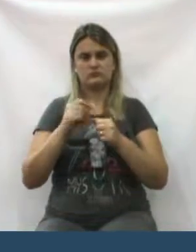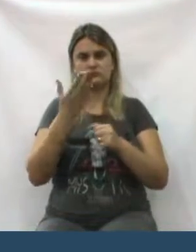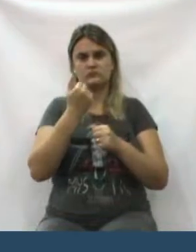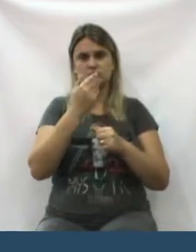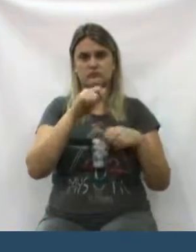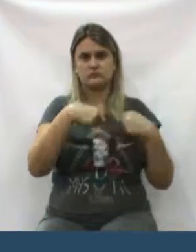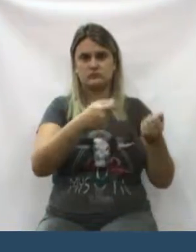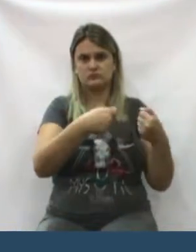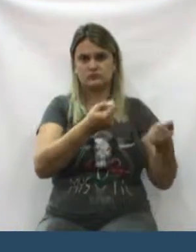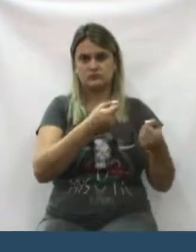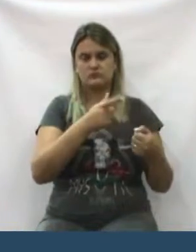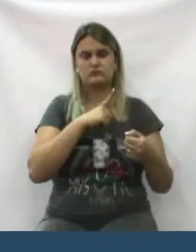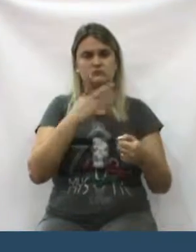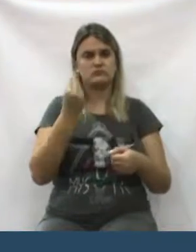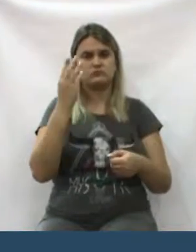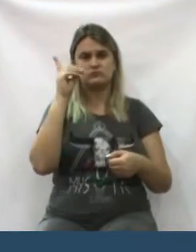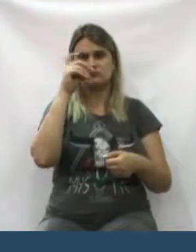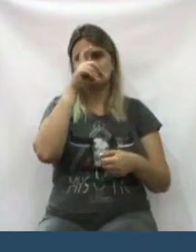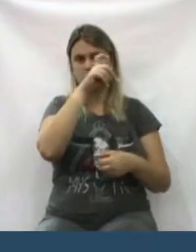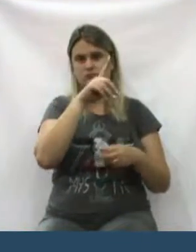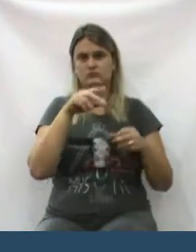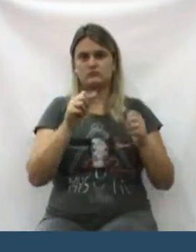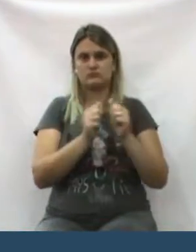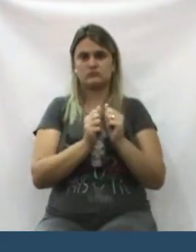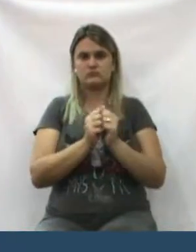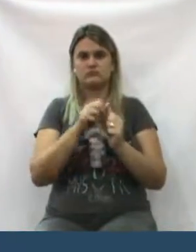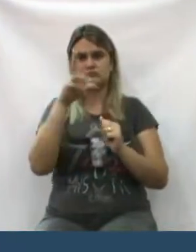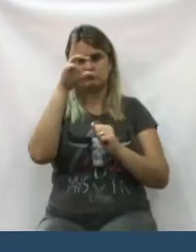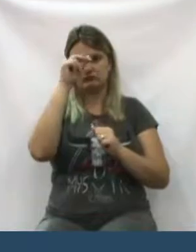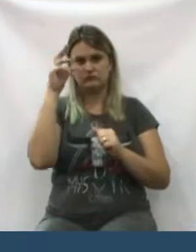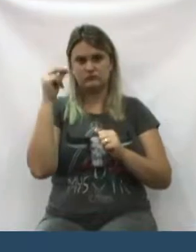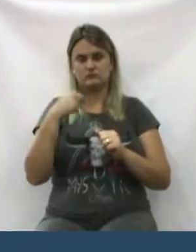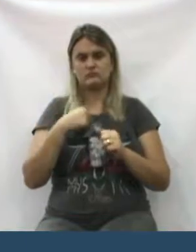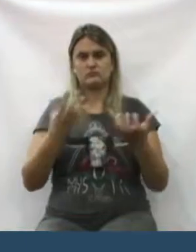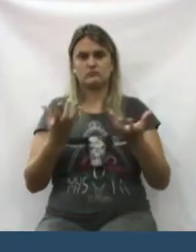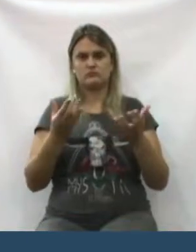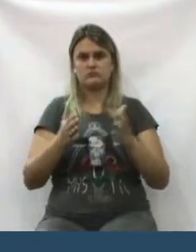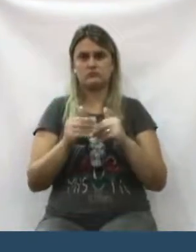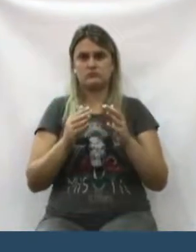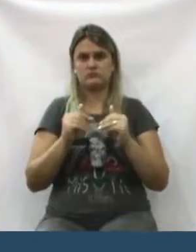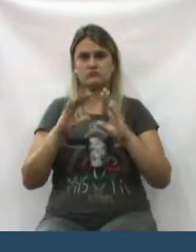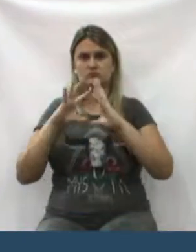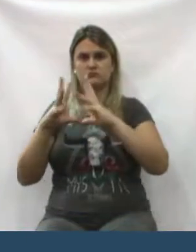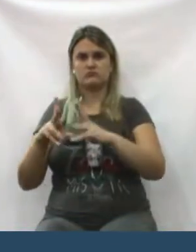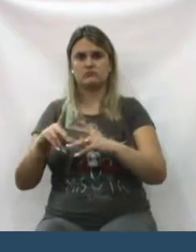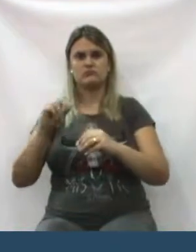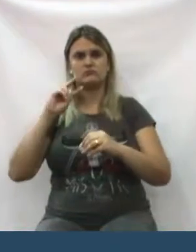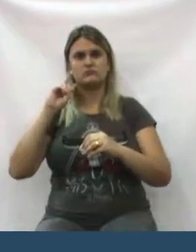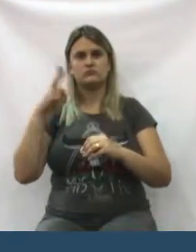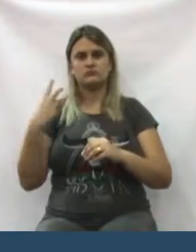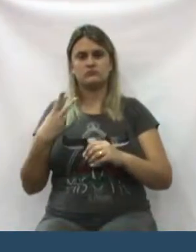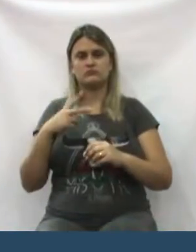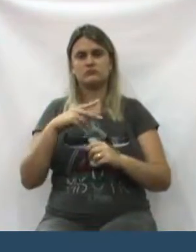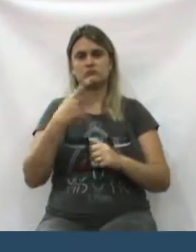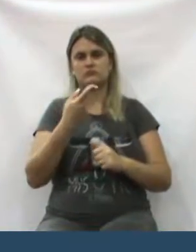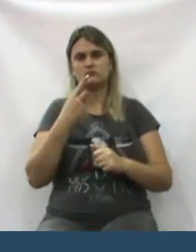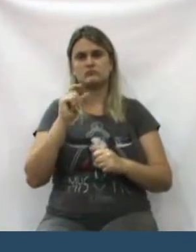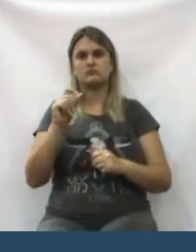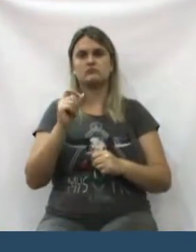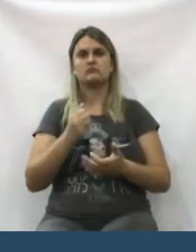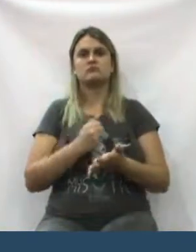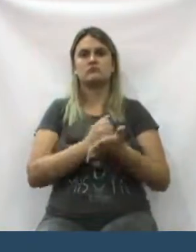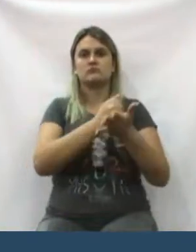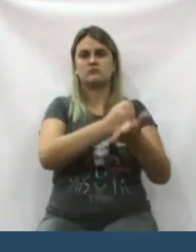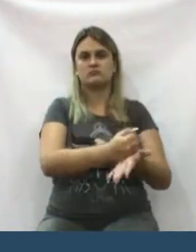a alimentação e tem encontrado dificuldades junto ao poder público. Então, eu queria pedir a ajuda de todos os vereadores, no sentido